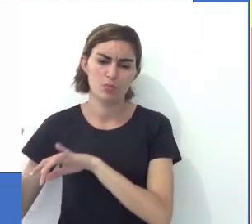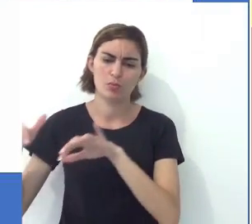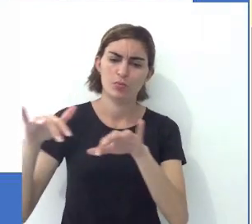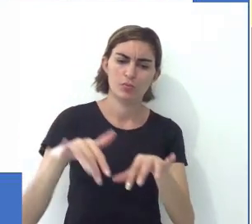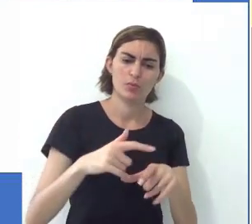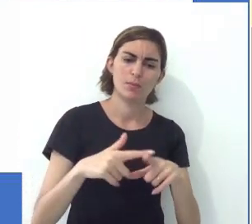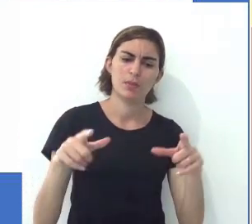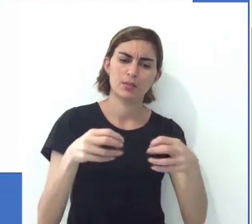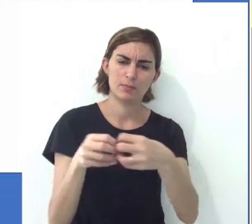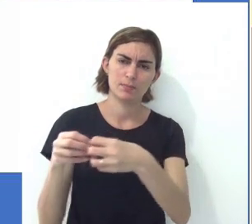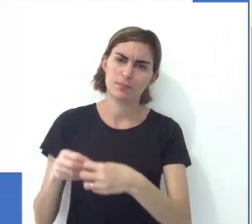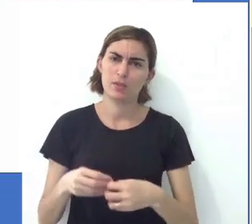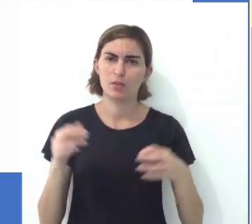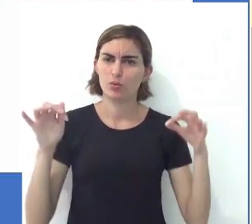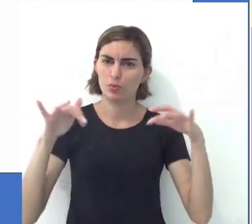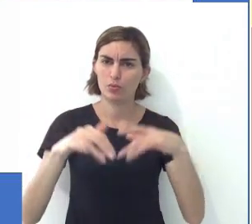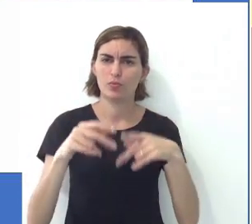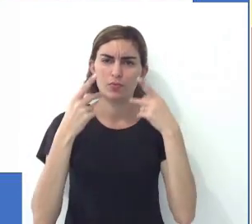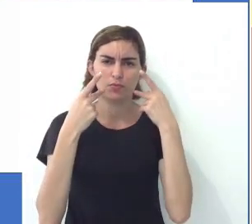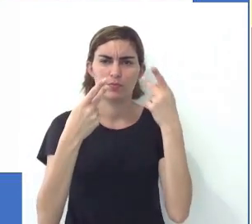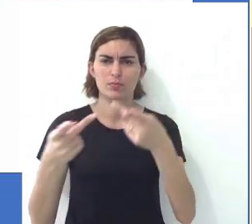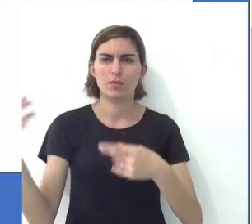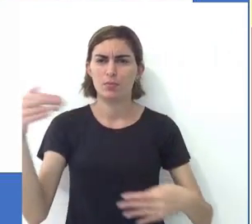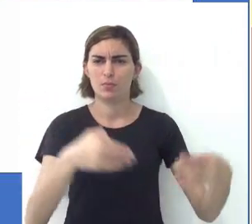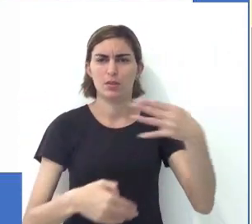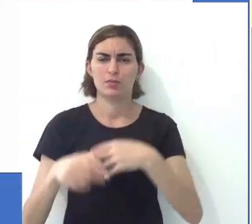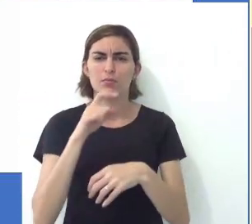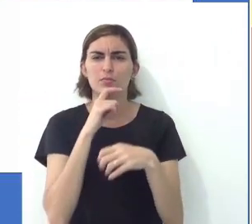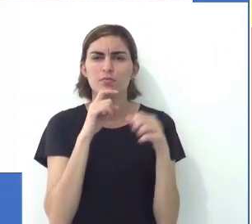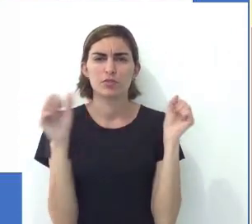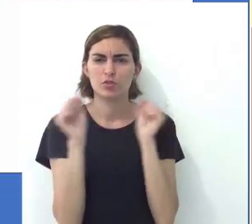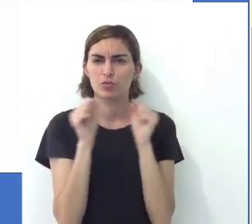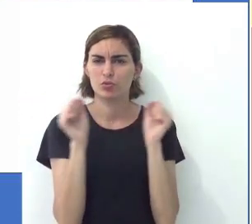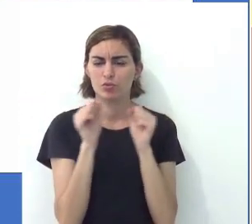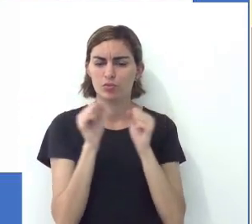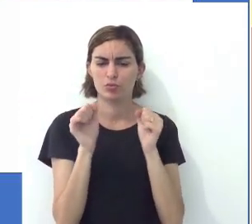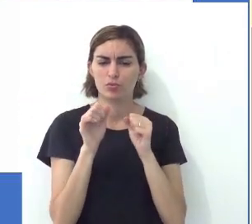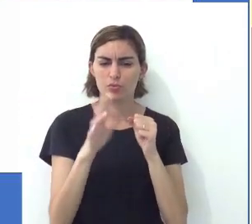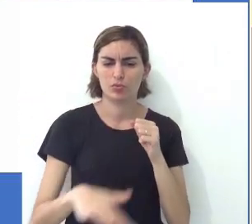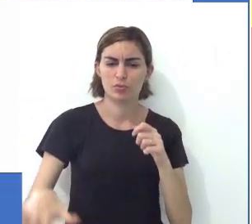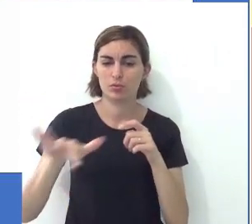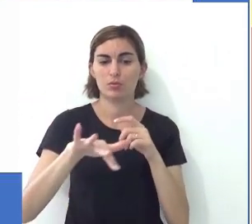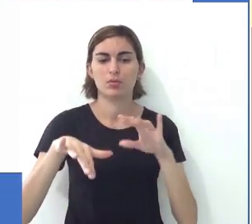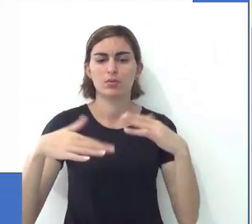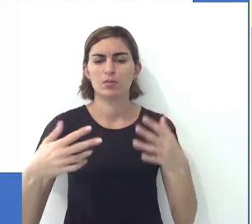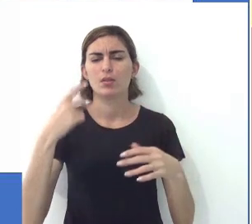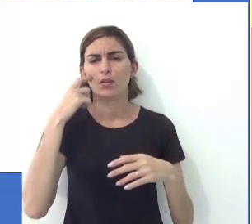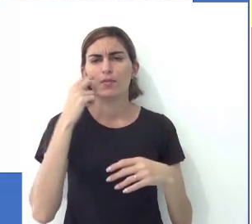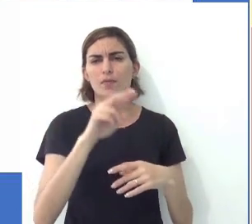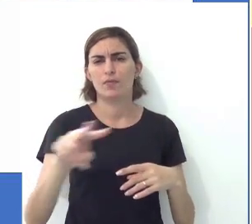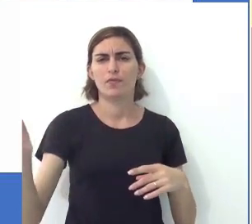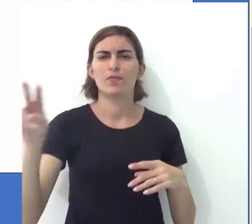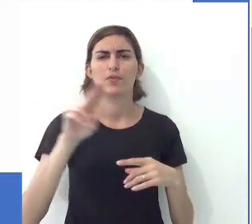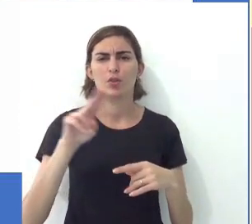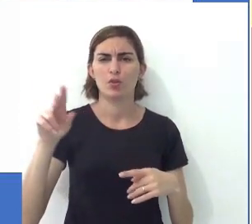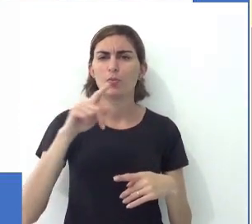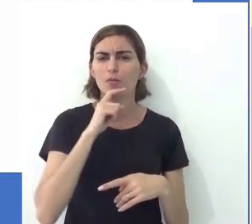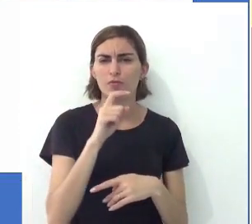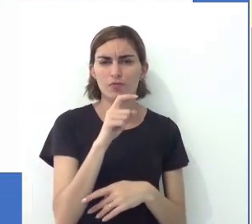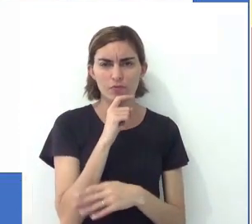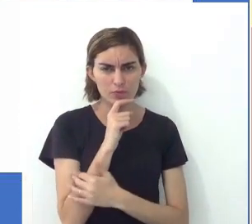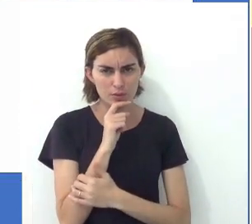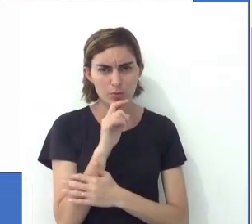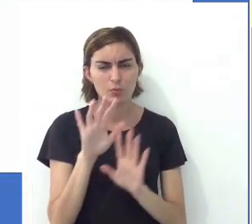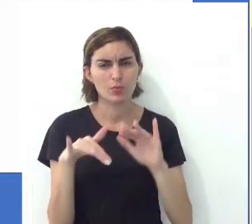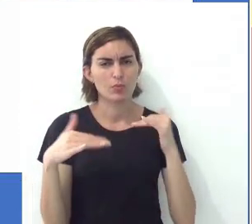de outros ambientes mais próximos vêm para participar do friozinho ali de Garanhuns, né? Então, esse aí é o turismo